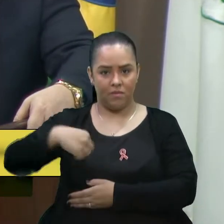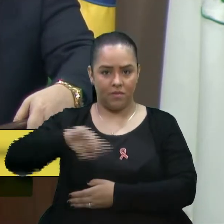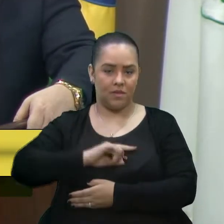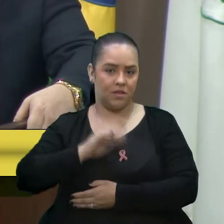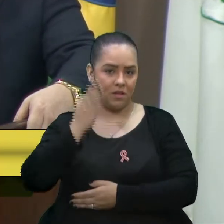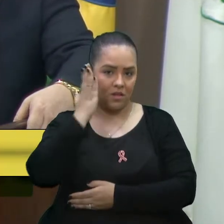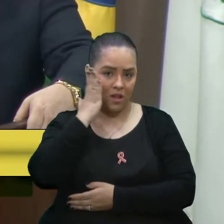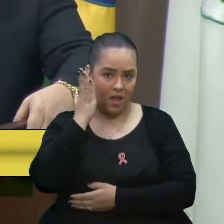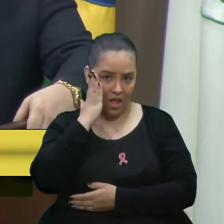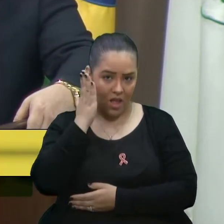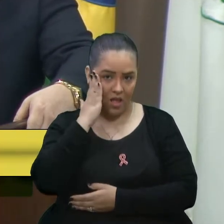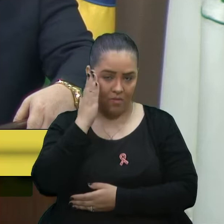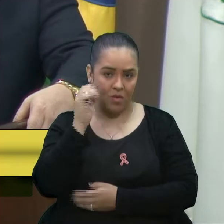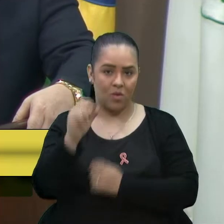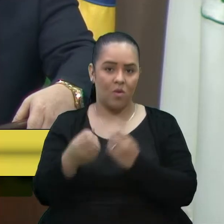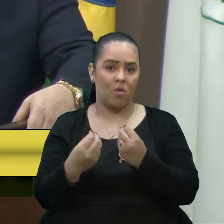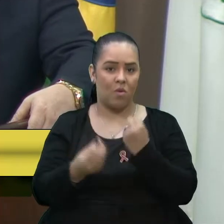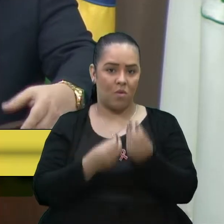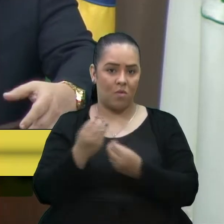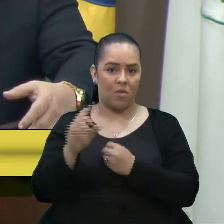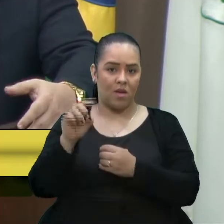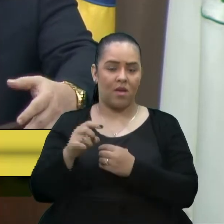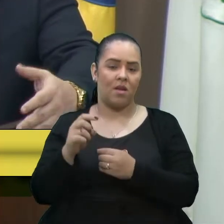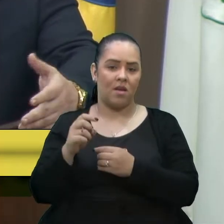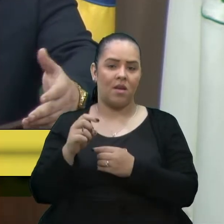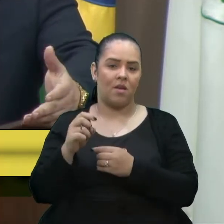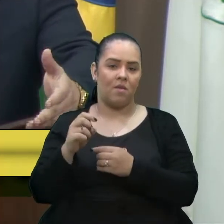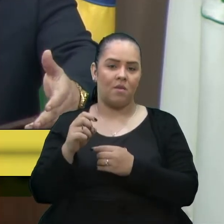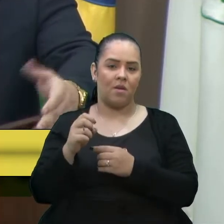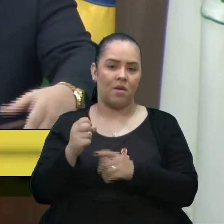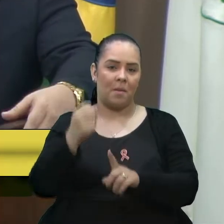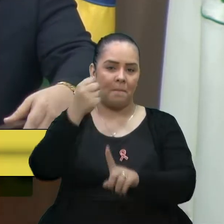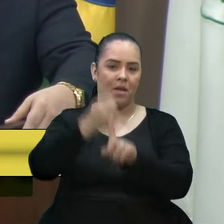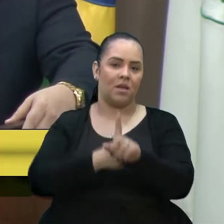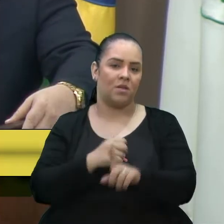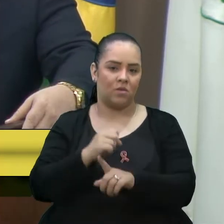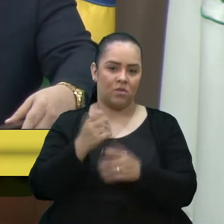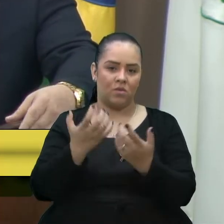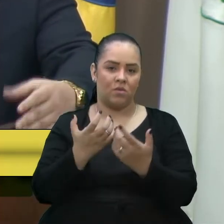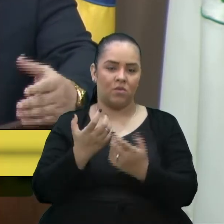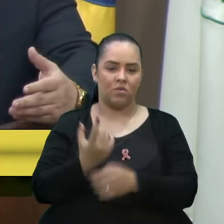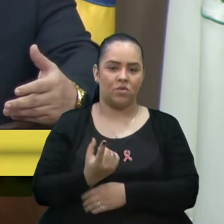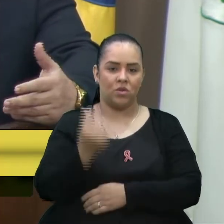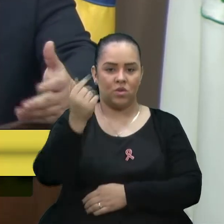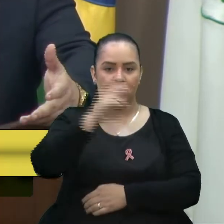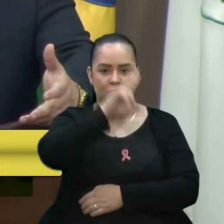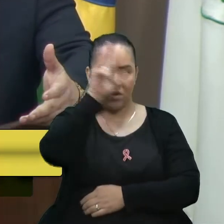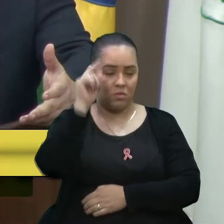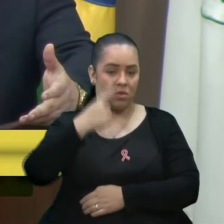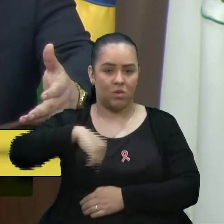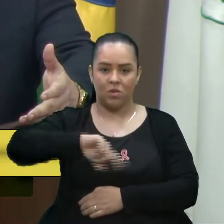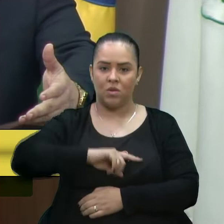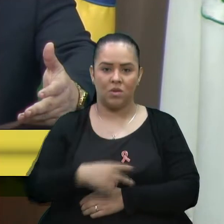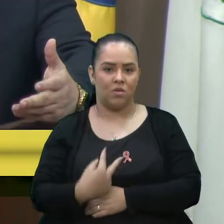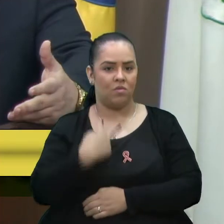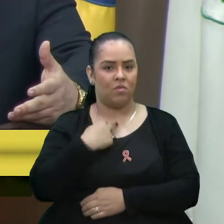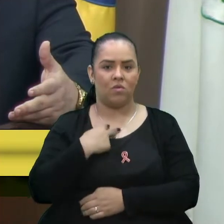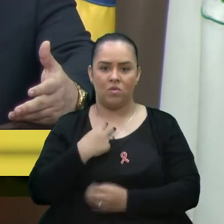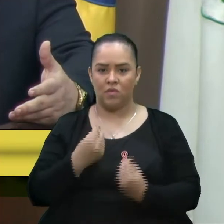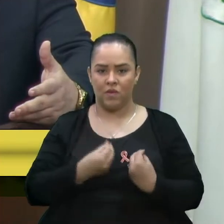quanto isso impacta na questão financeira do município e nós não podemos oferecer que esses